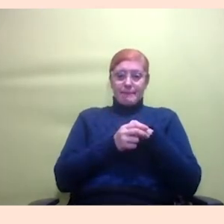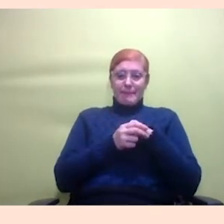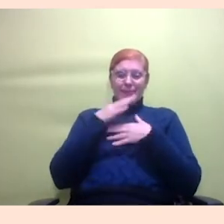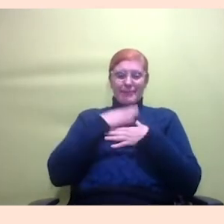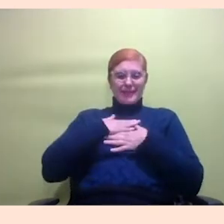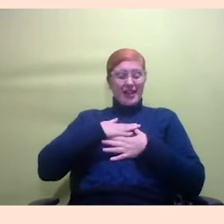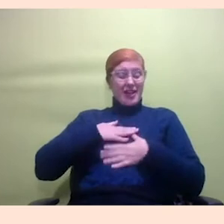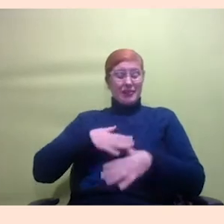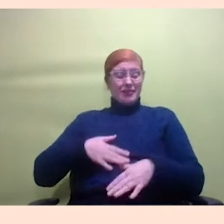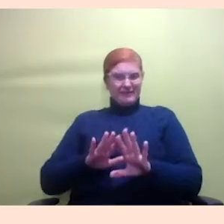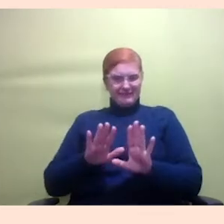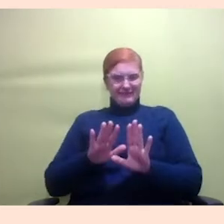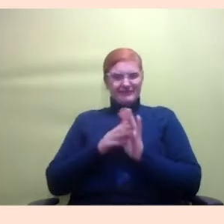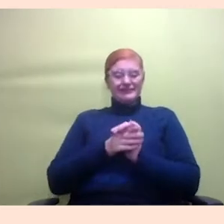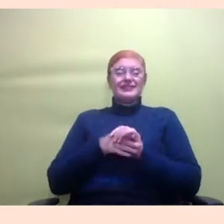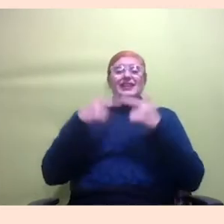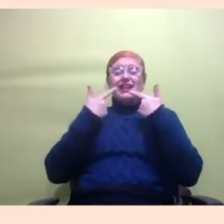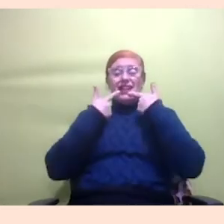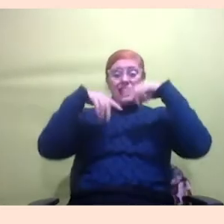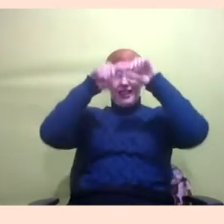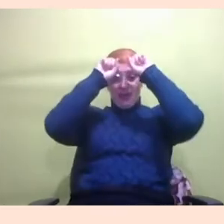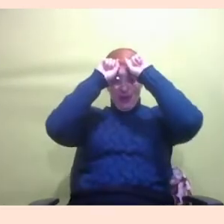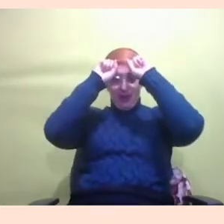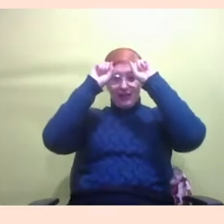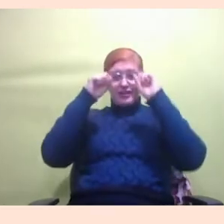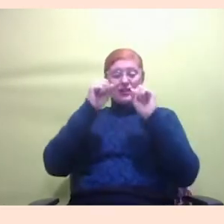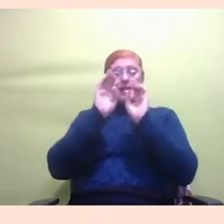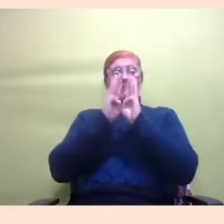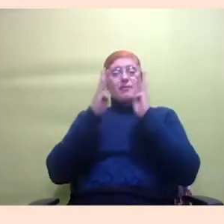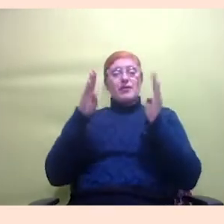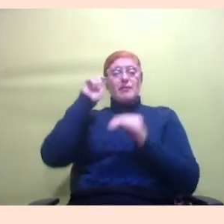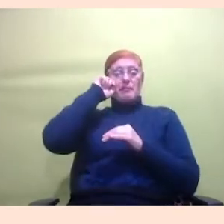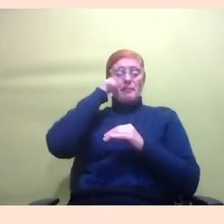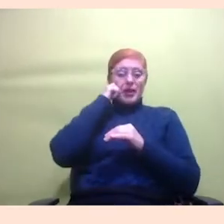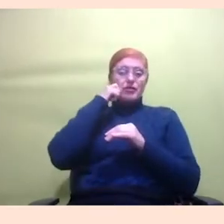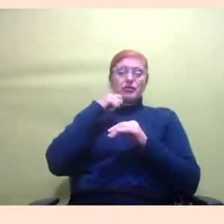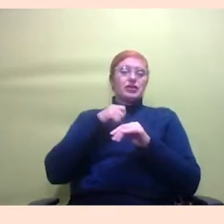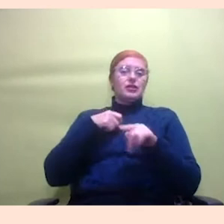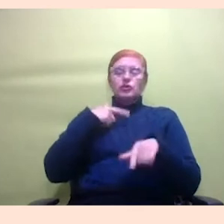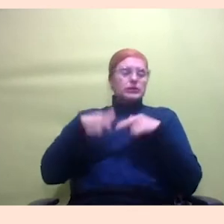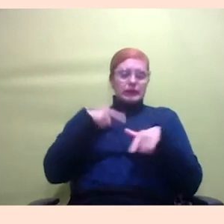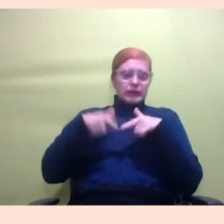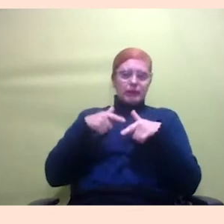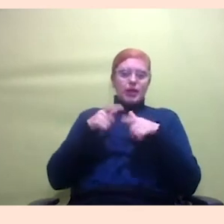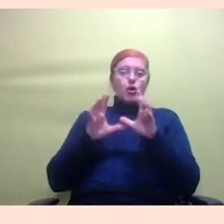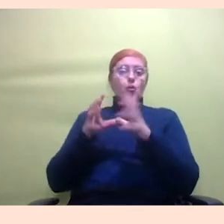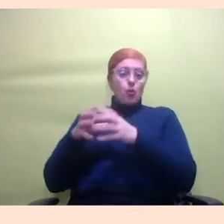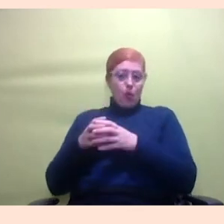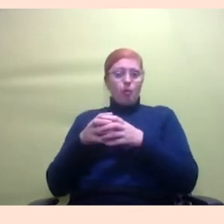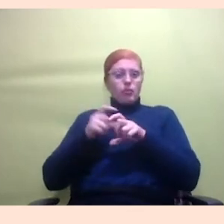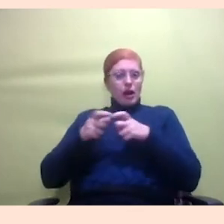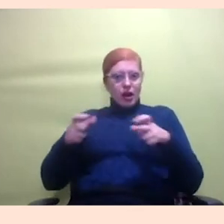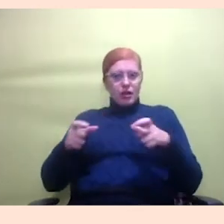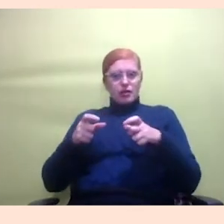na linguagem como no Bibliopreta a gente acaba a gente não trabalha com turmas muito grandes a gente acaba trabalhando com no máximo duas